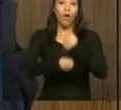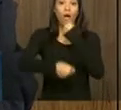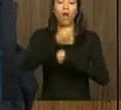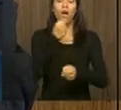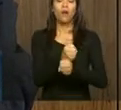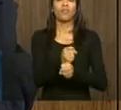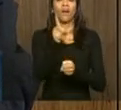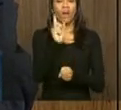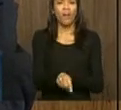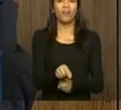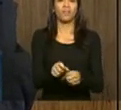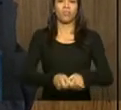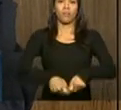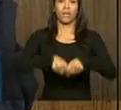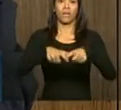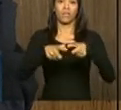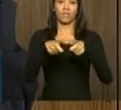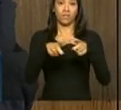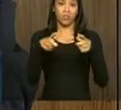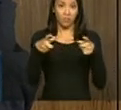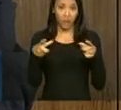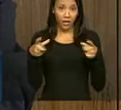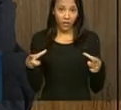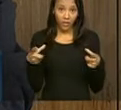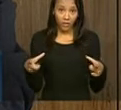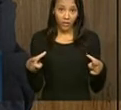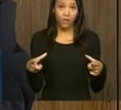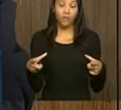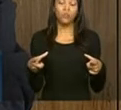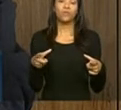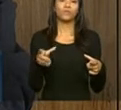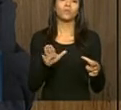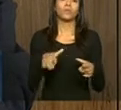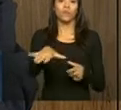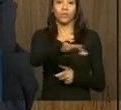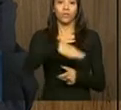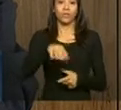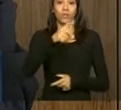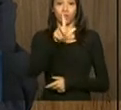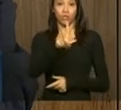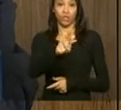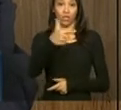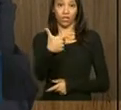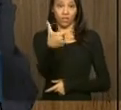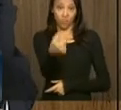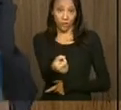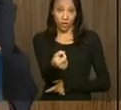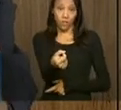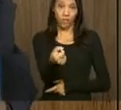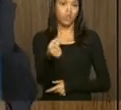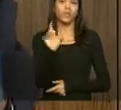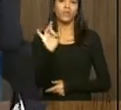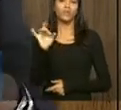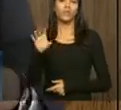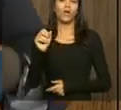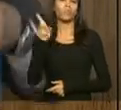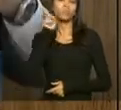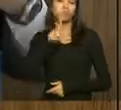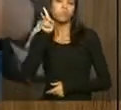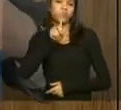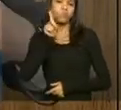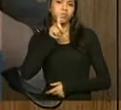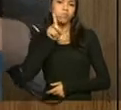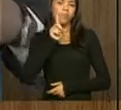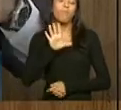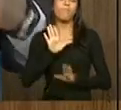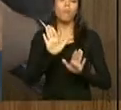crescimento mais sustentado dos países do G20. Havia uma expectativa não só que os Estados Unidos retomassem o crescimento,